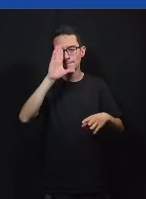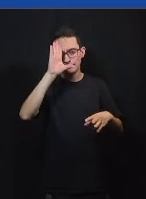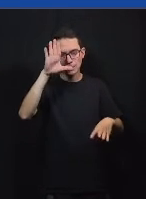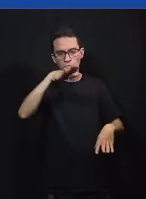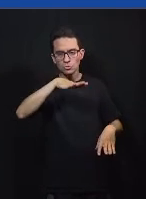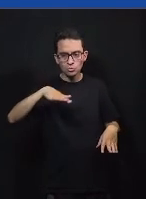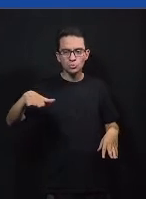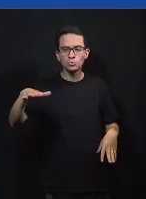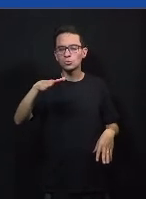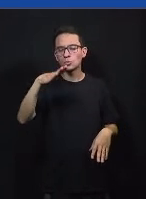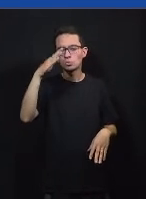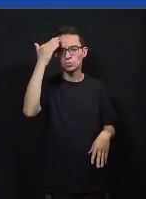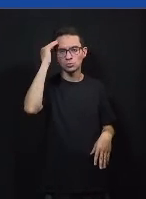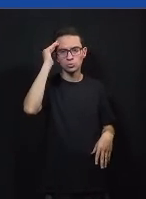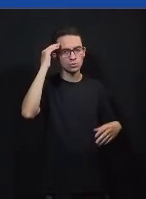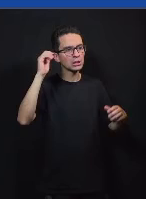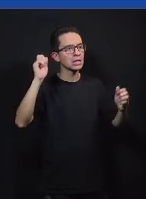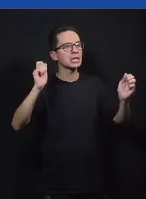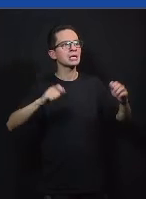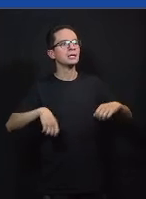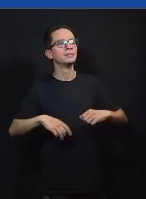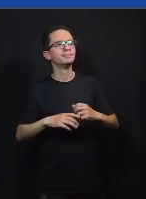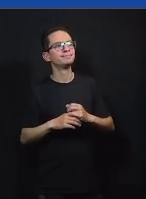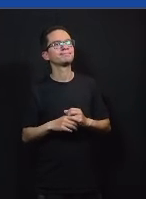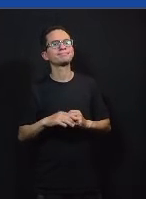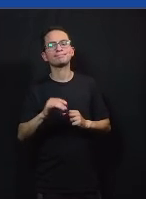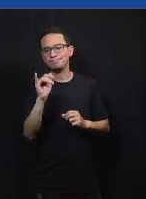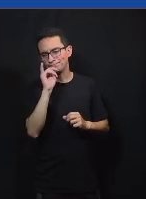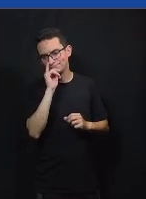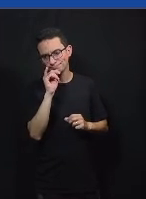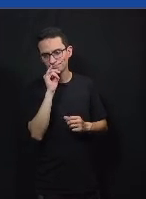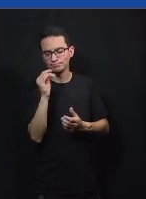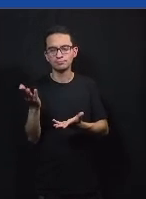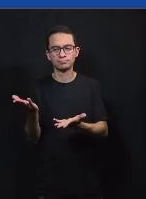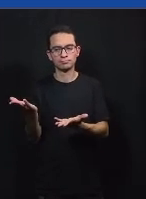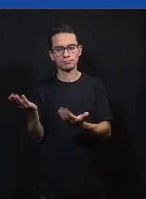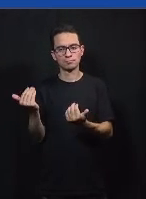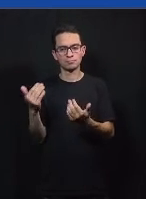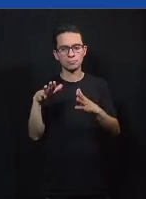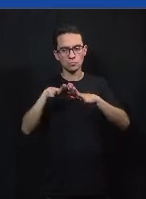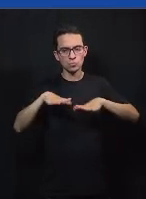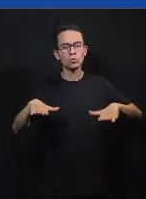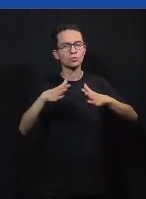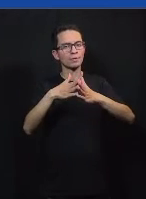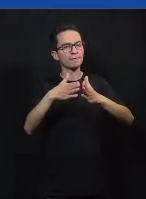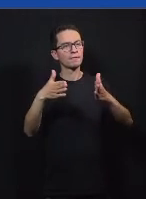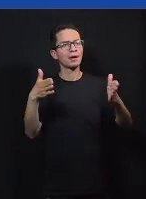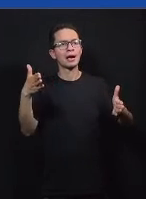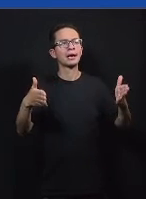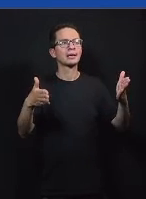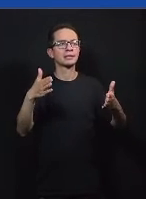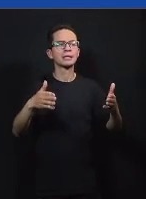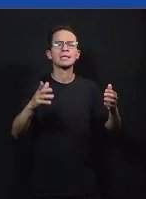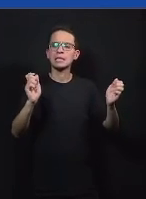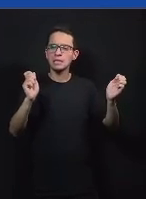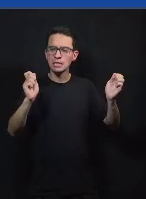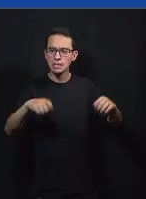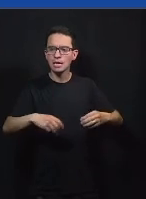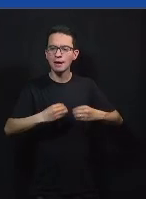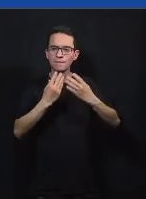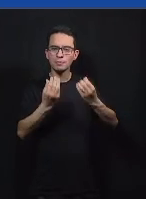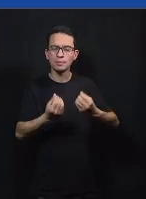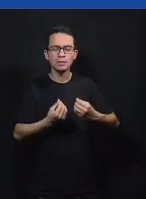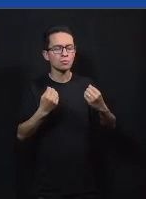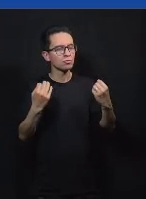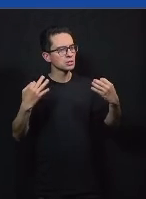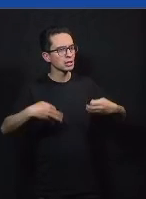é uma janela de oportunidade e no jovem quando ele está nessa fase ele já está num processo de formação de entidade política